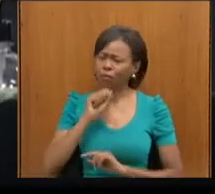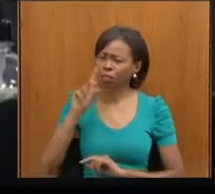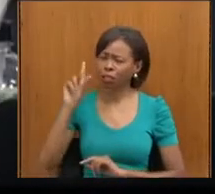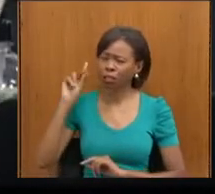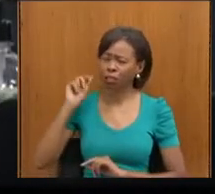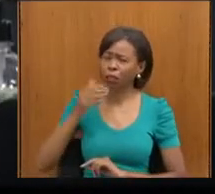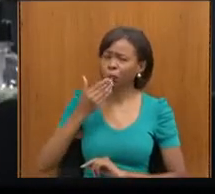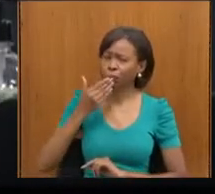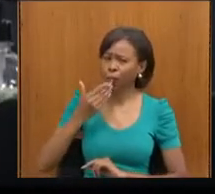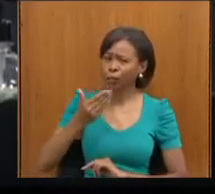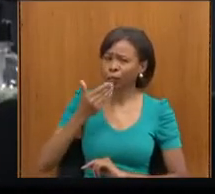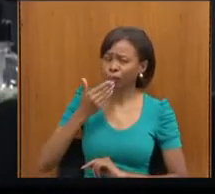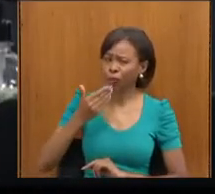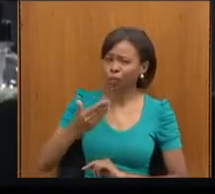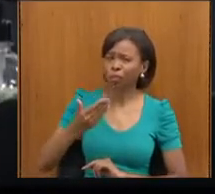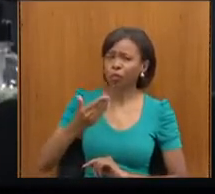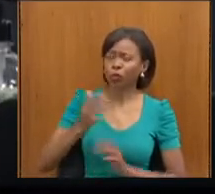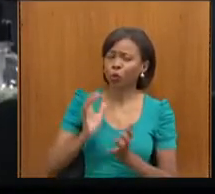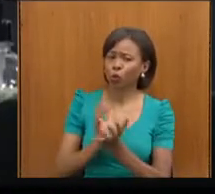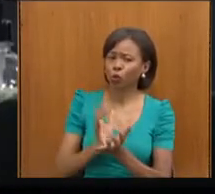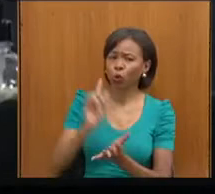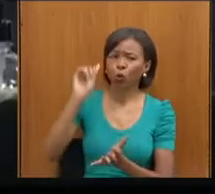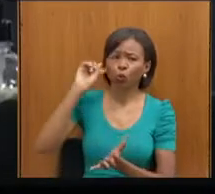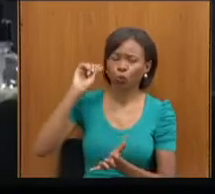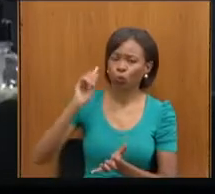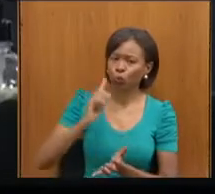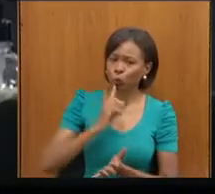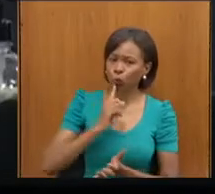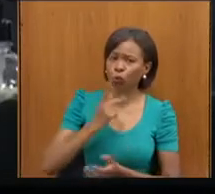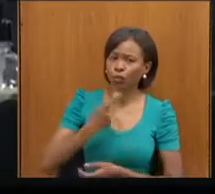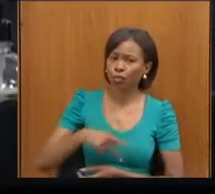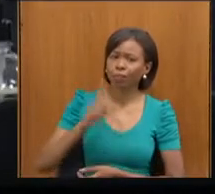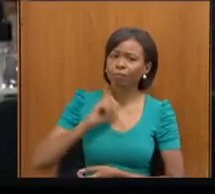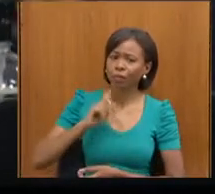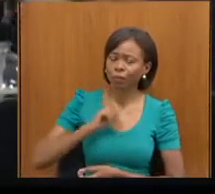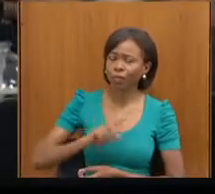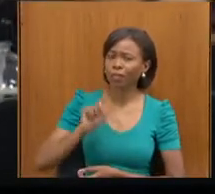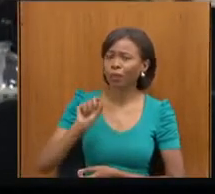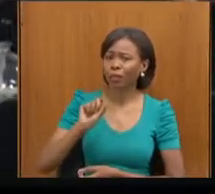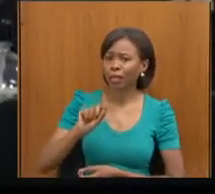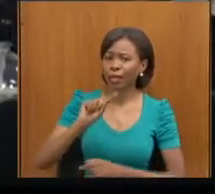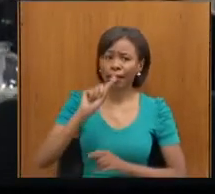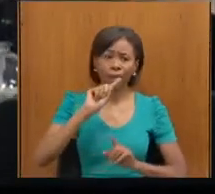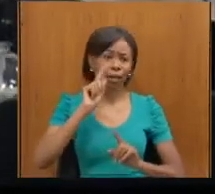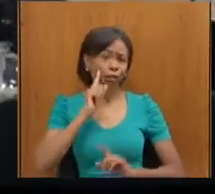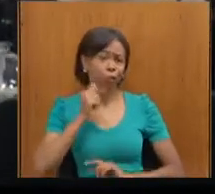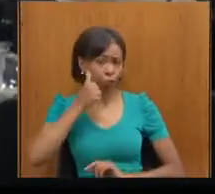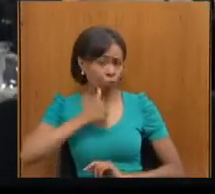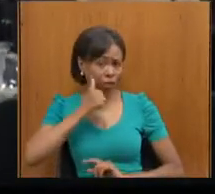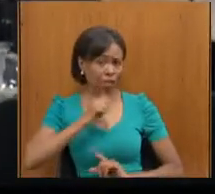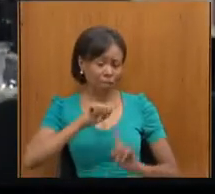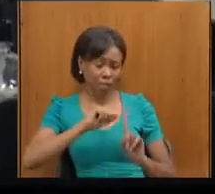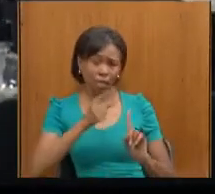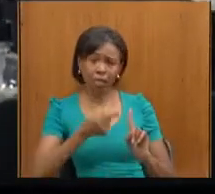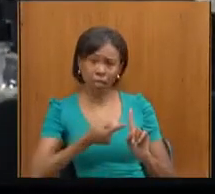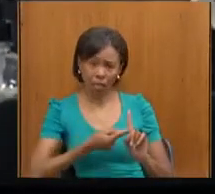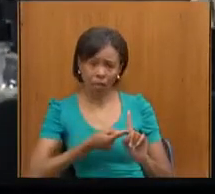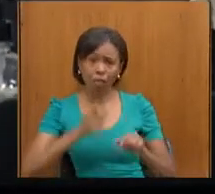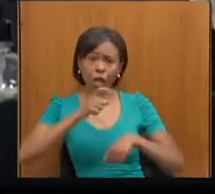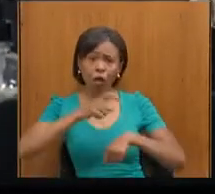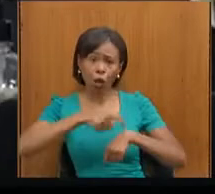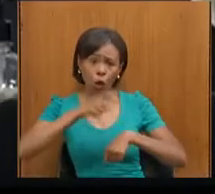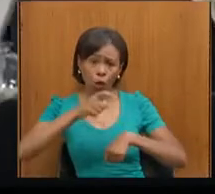surda de Minas Gerais, que ao fazerem o seu acompanhamento na rede de saúde do Estado de Minas Gerais,